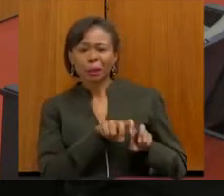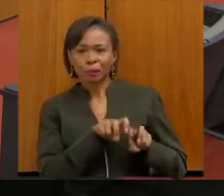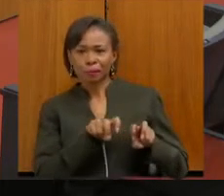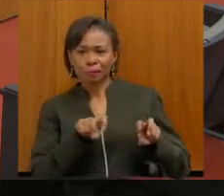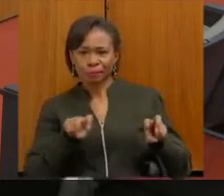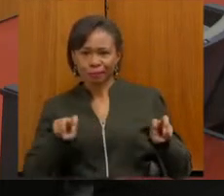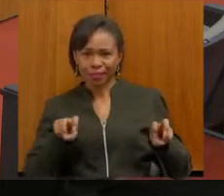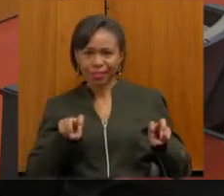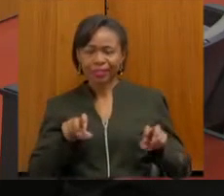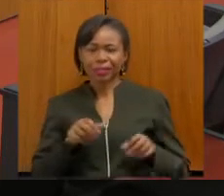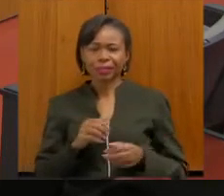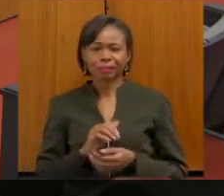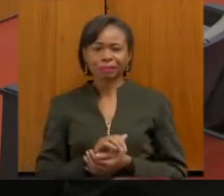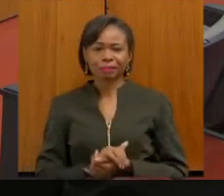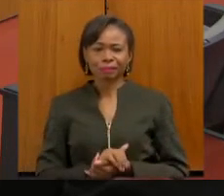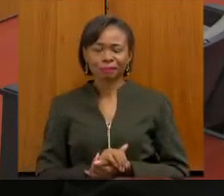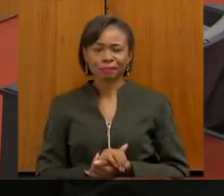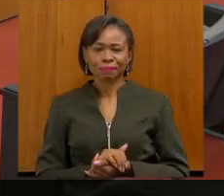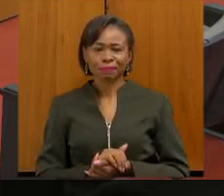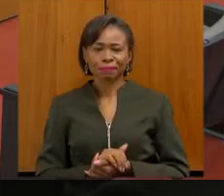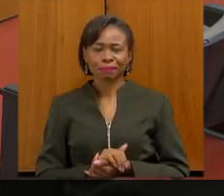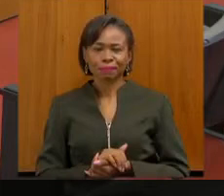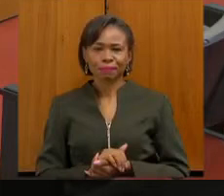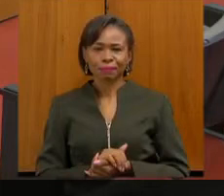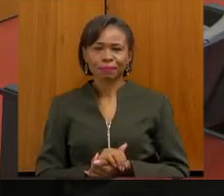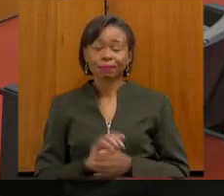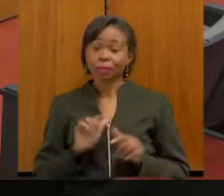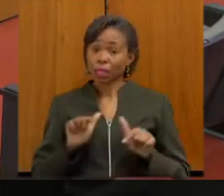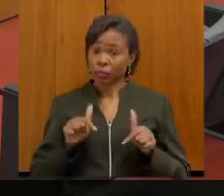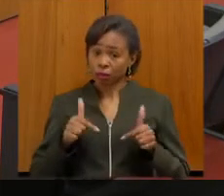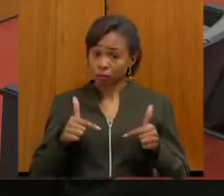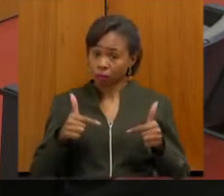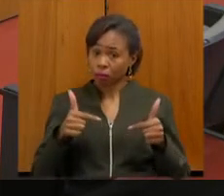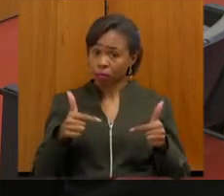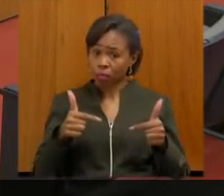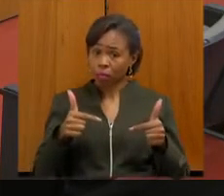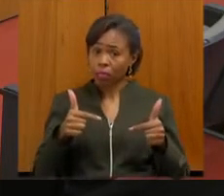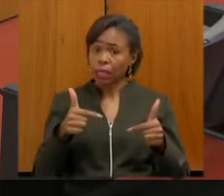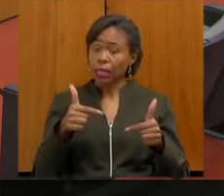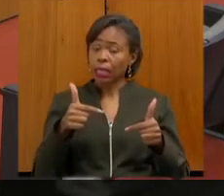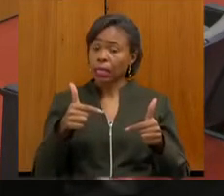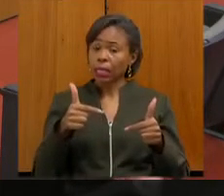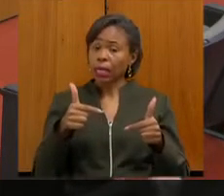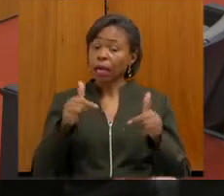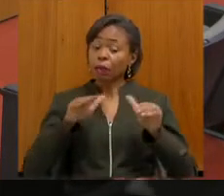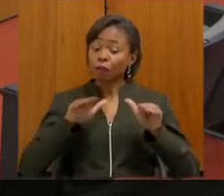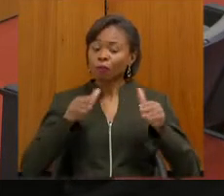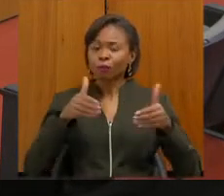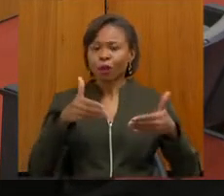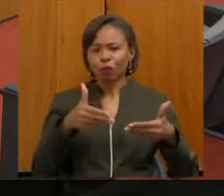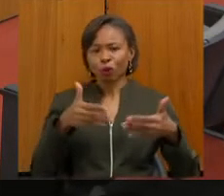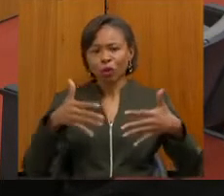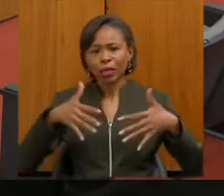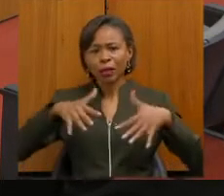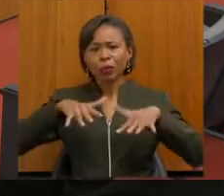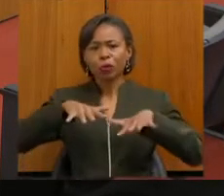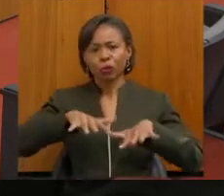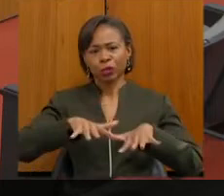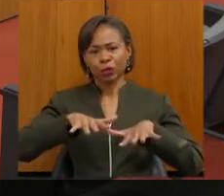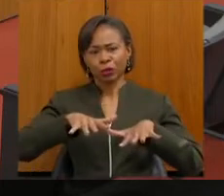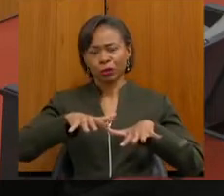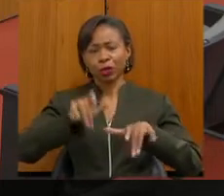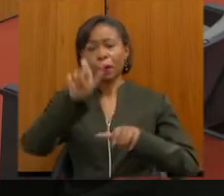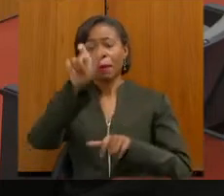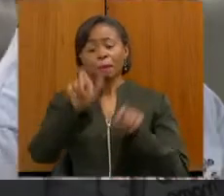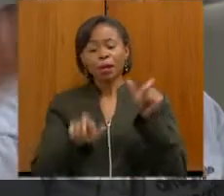iniciativa em favor da inclusão da pessoa com